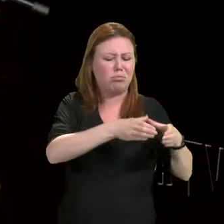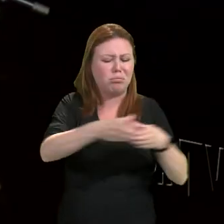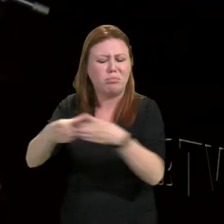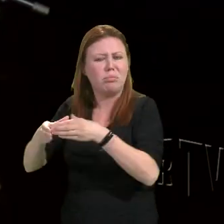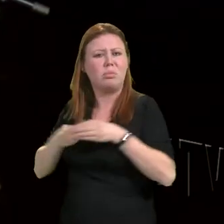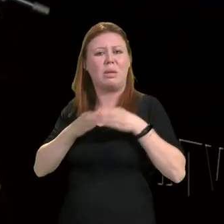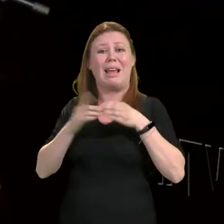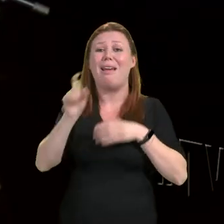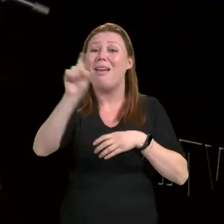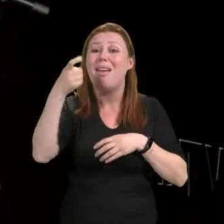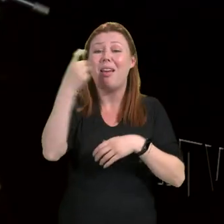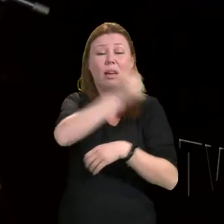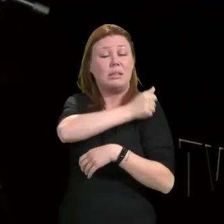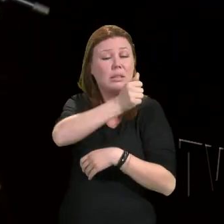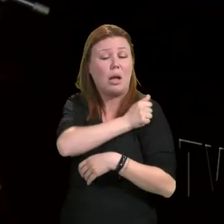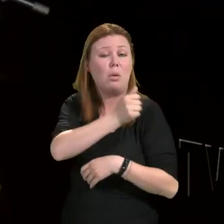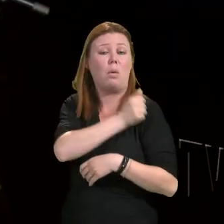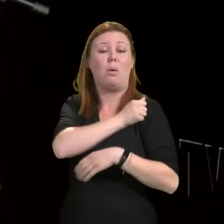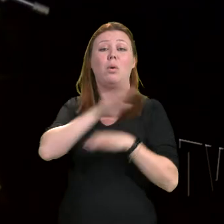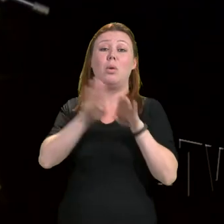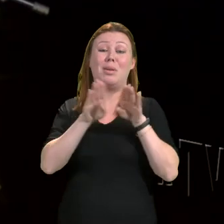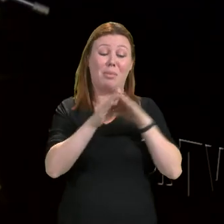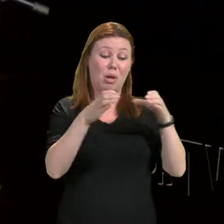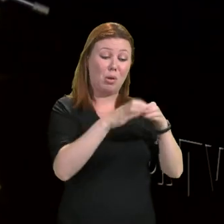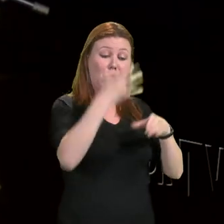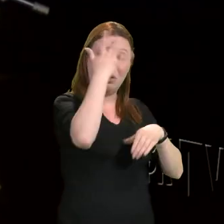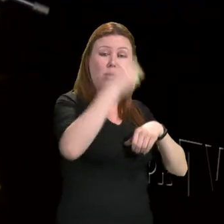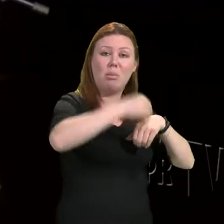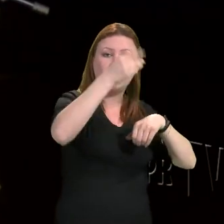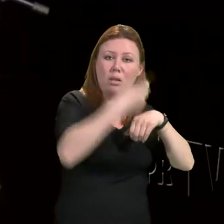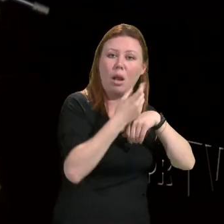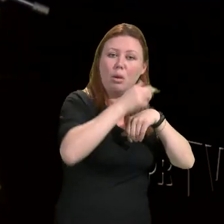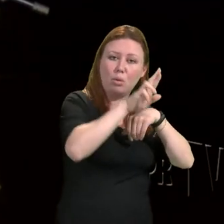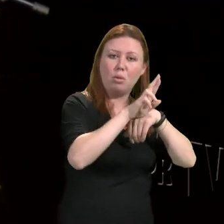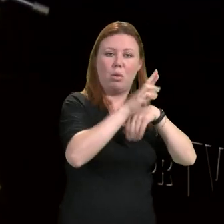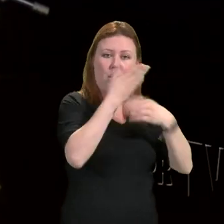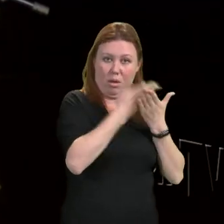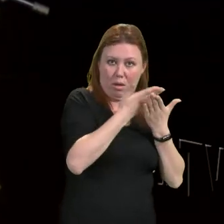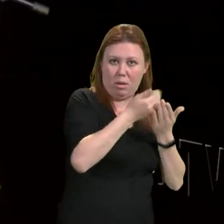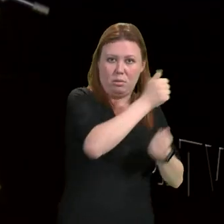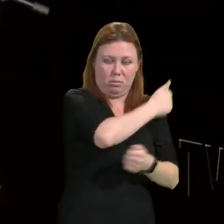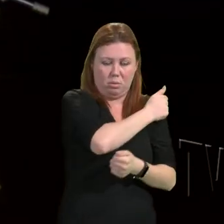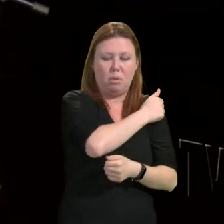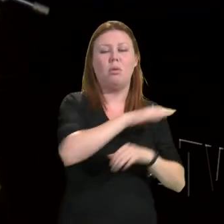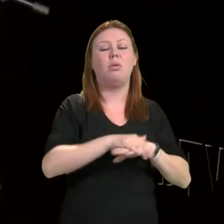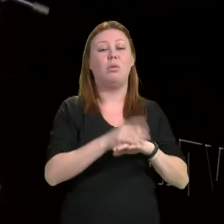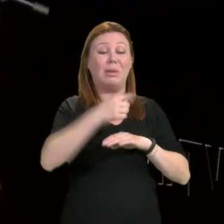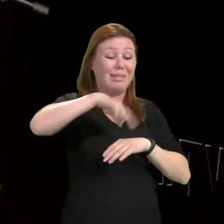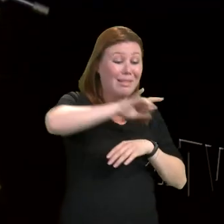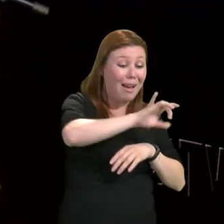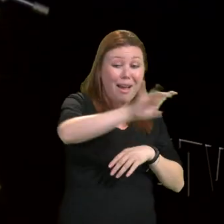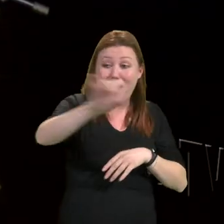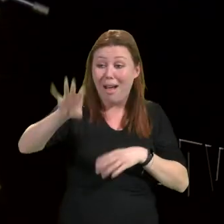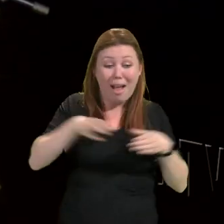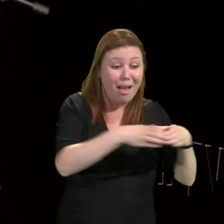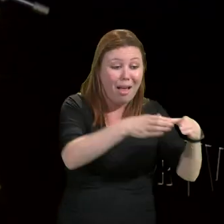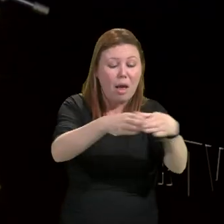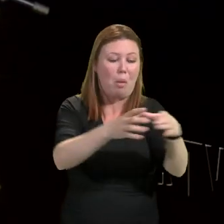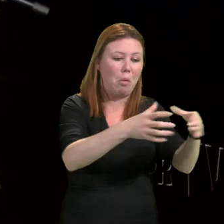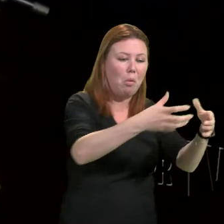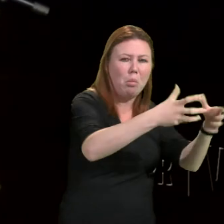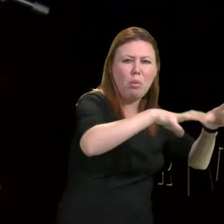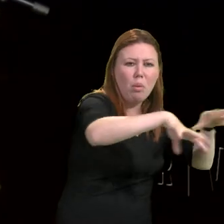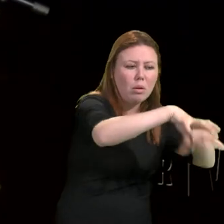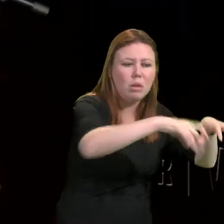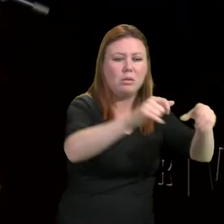-estudantes, grupos de pós-graduandos, que começaram a se organizar de uma maneira bonita